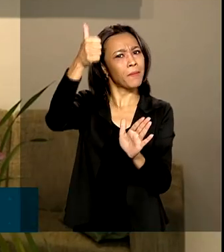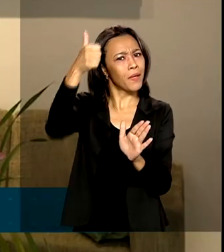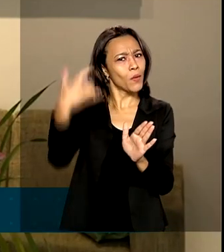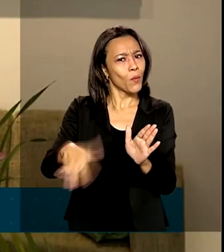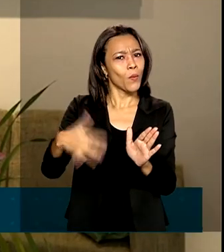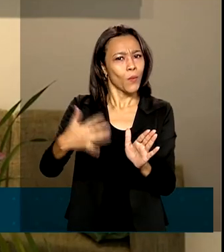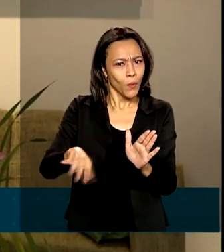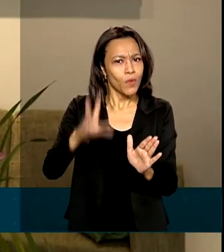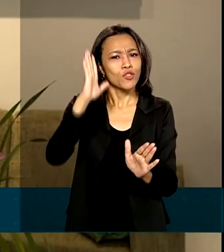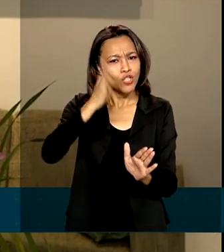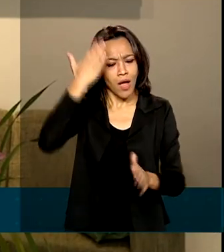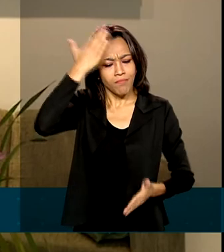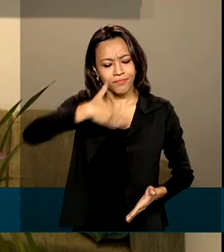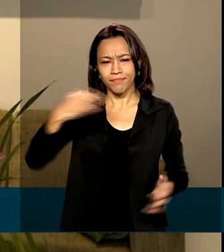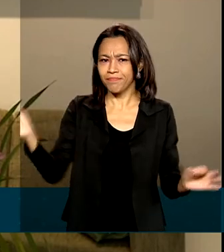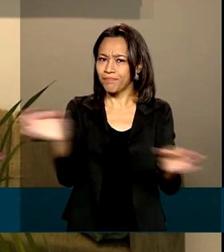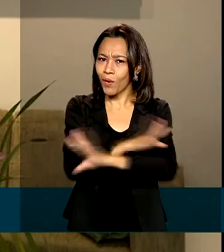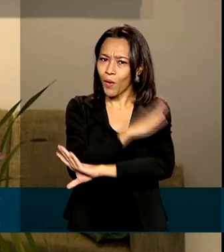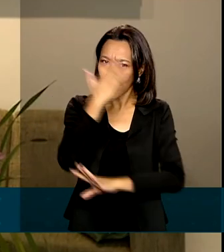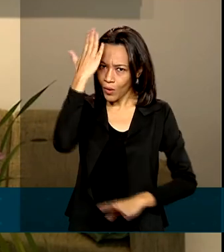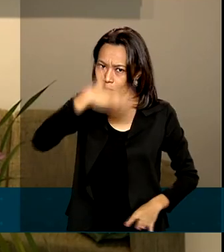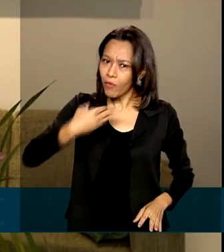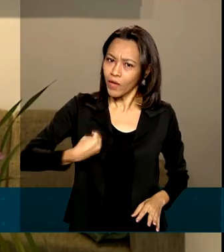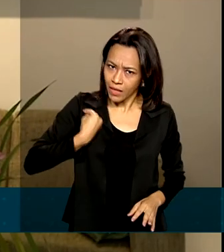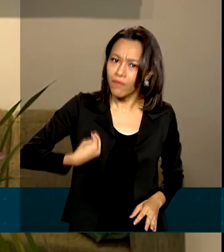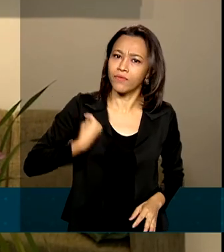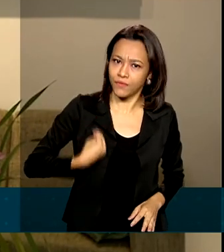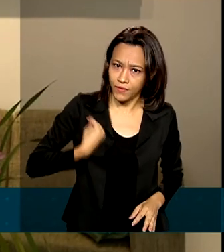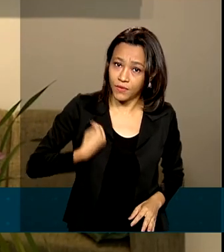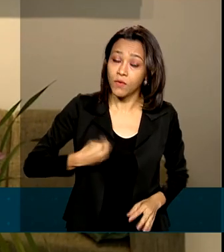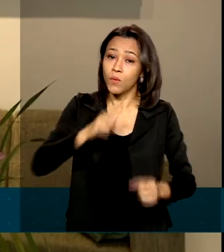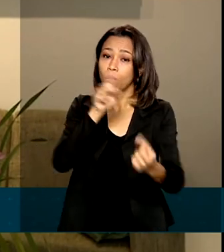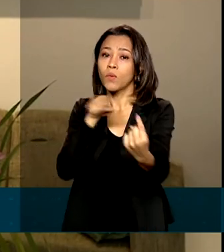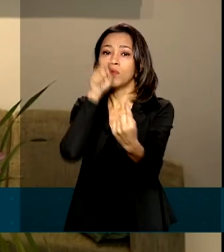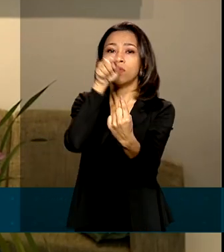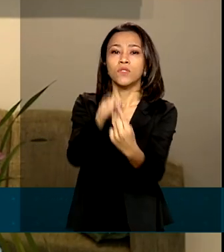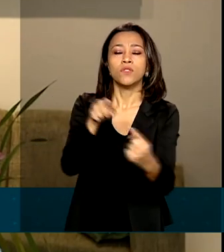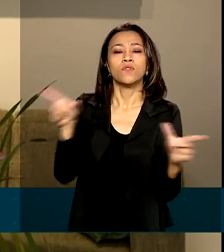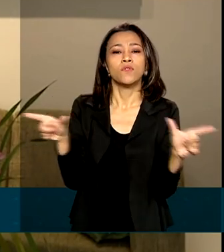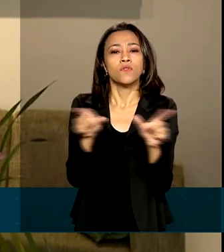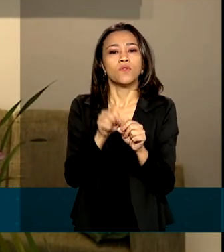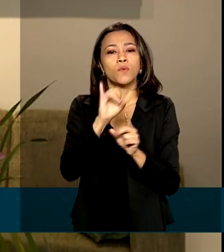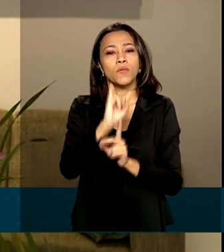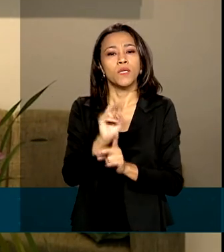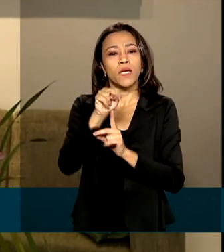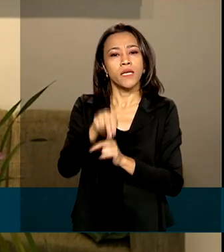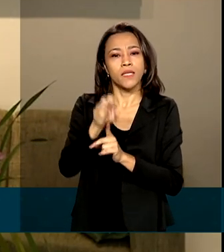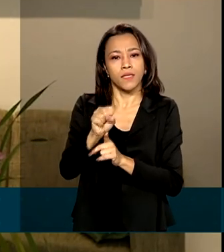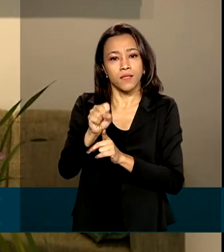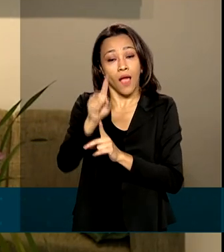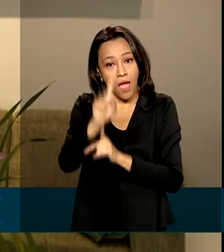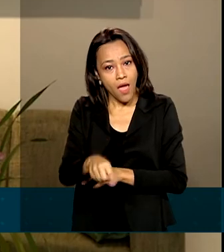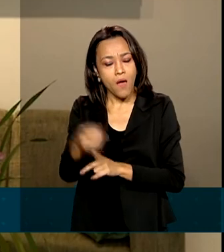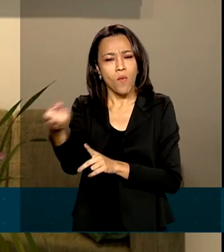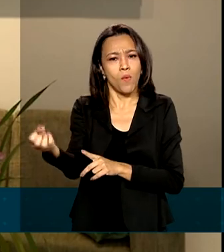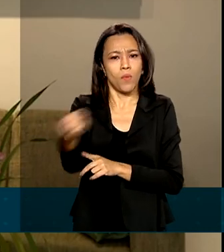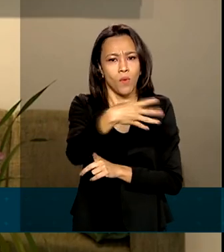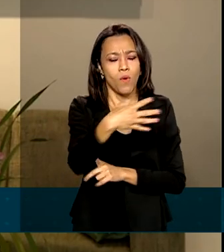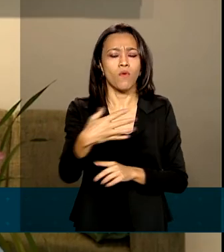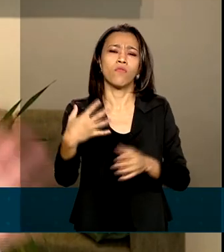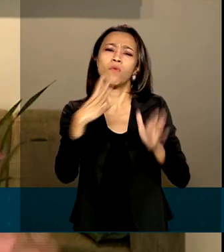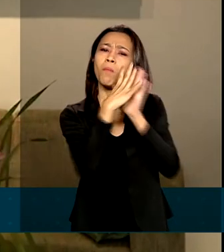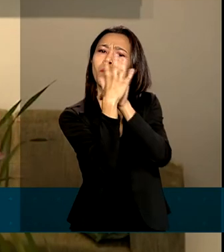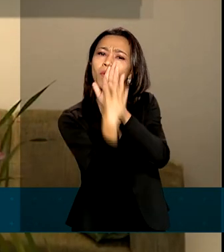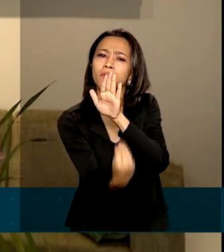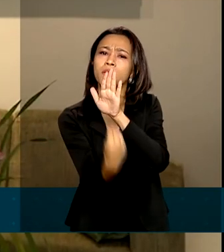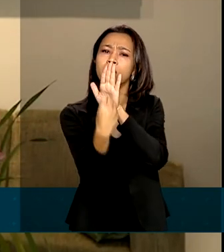terá validada a prova de vida. A meta do INSS é implantar a nova modalidade para